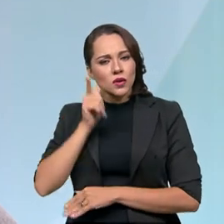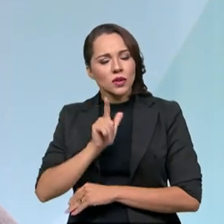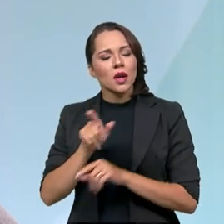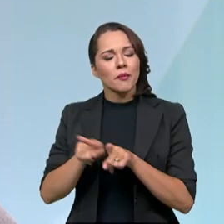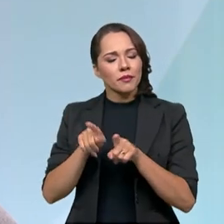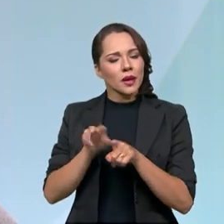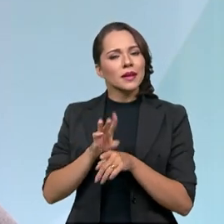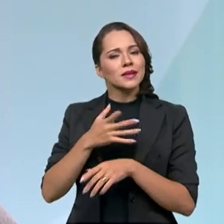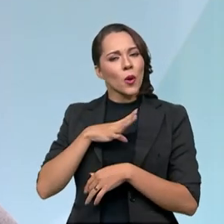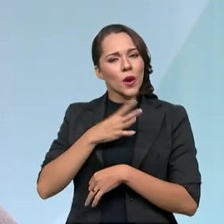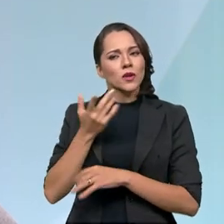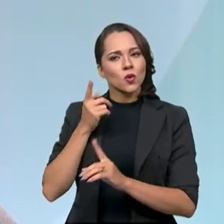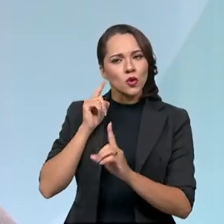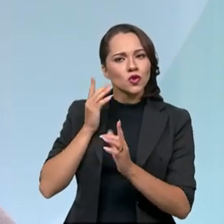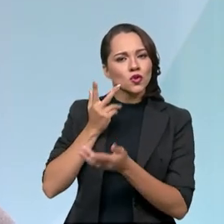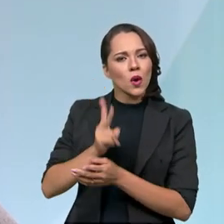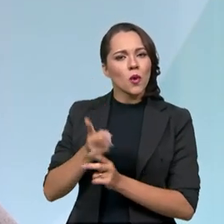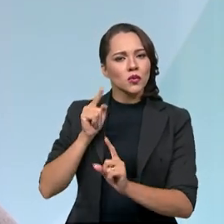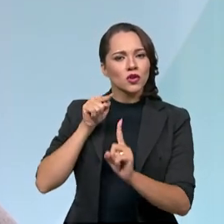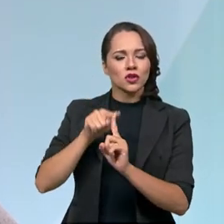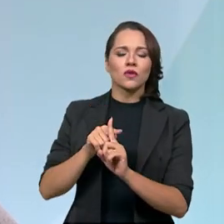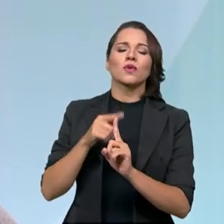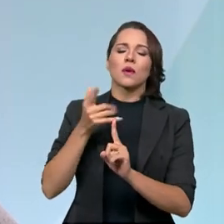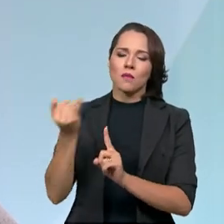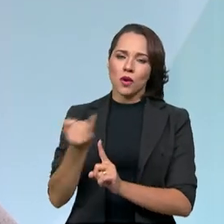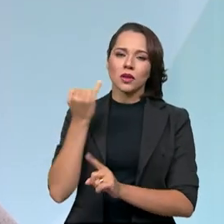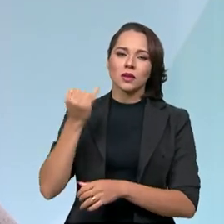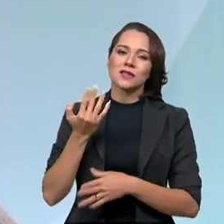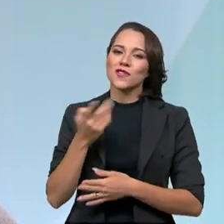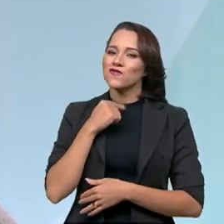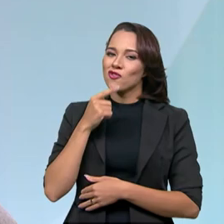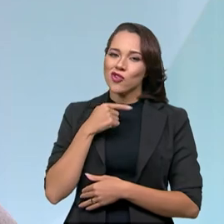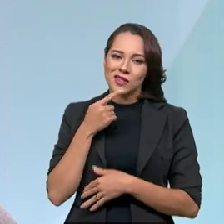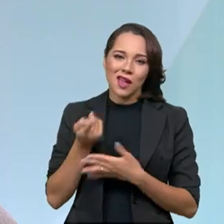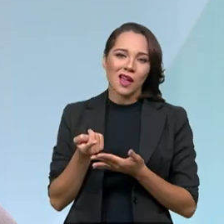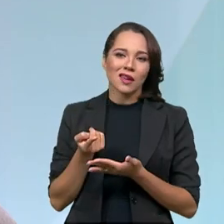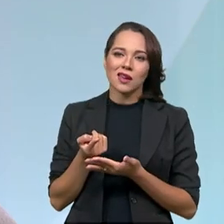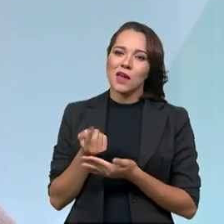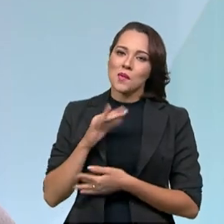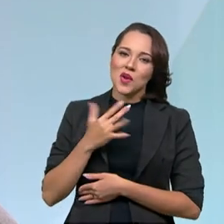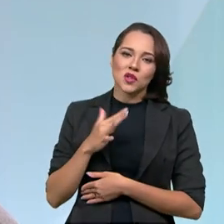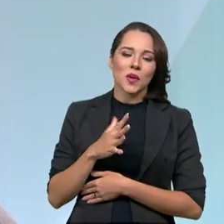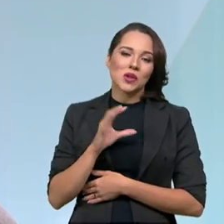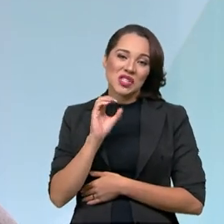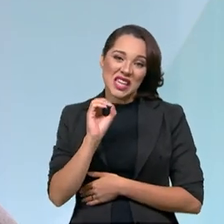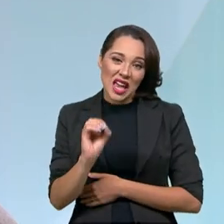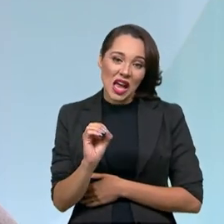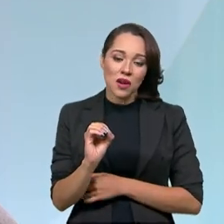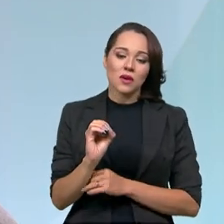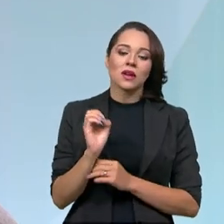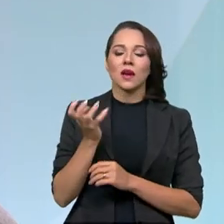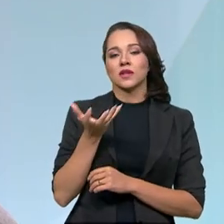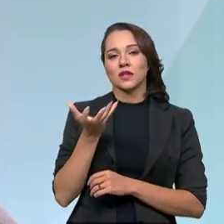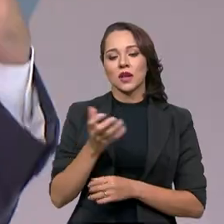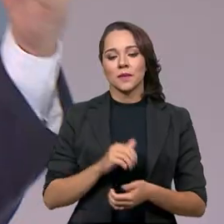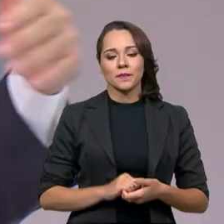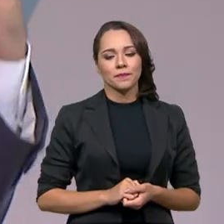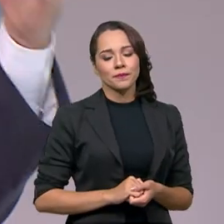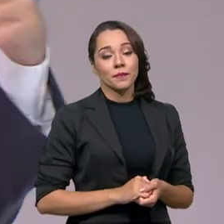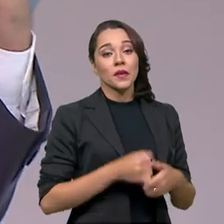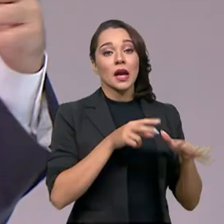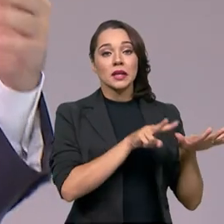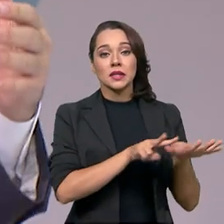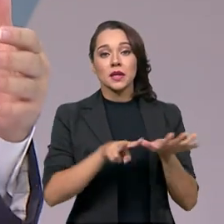ela tem que estar presente. Senão, a gente não consegue chegar em algo que seja próximo do zero, que é o que a gente está buscando. As